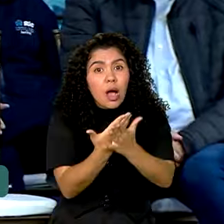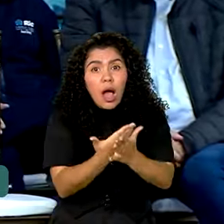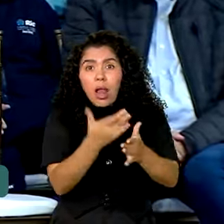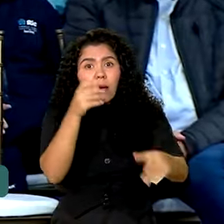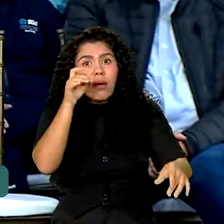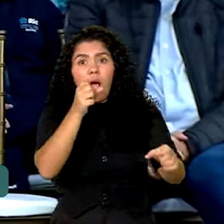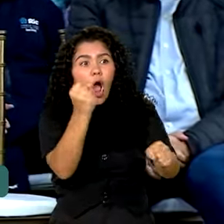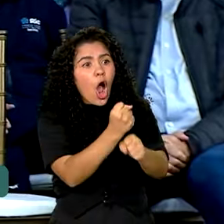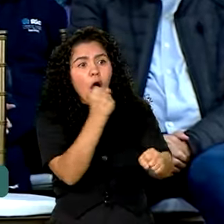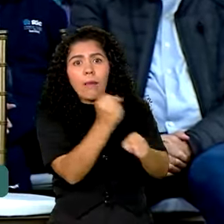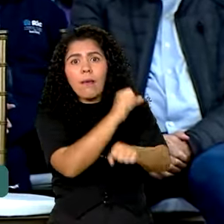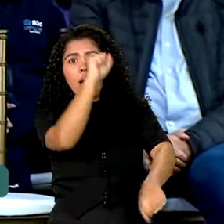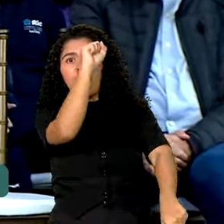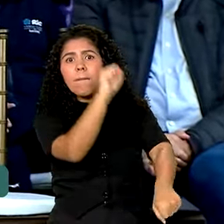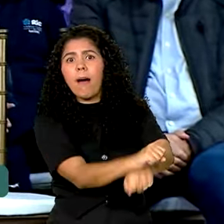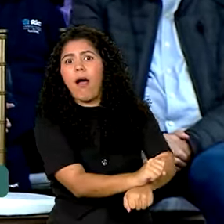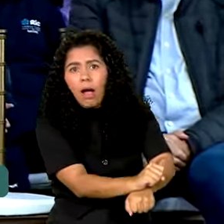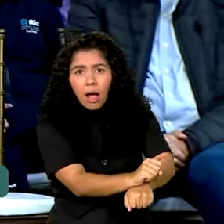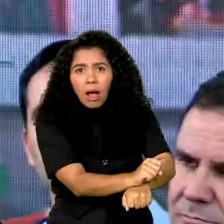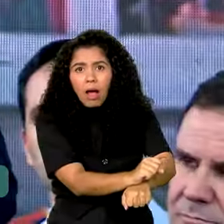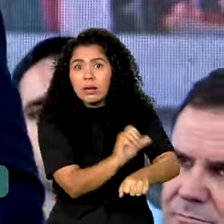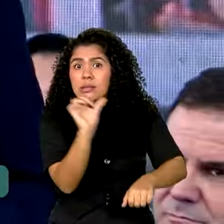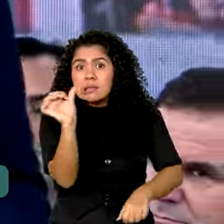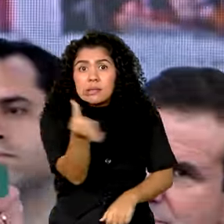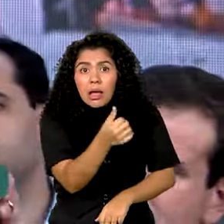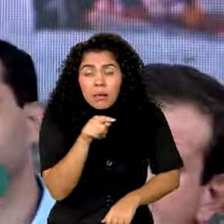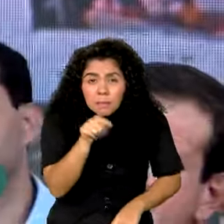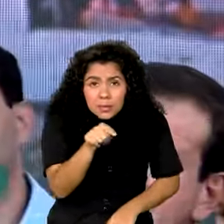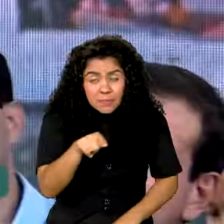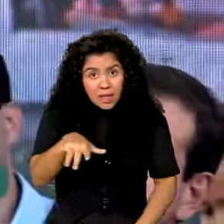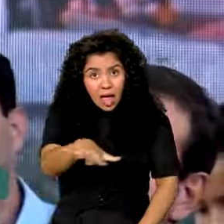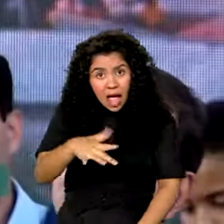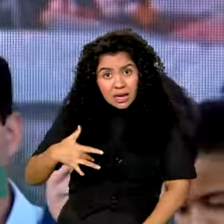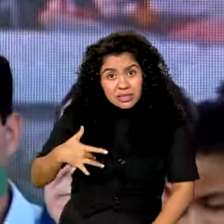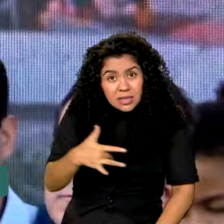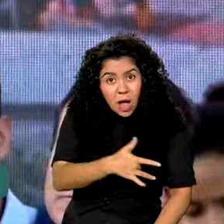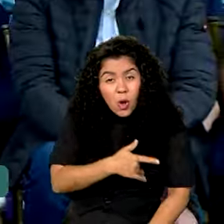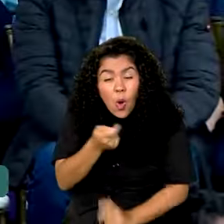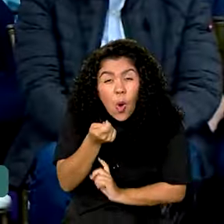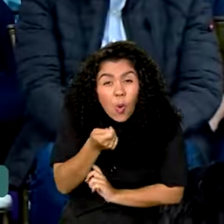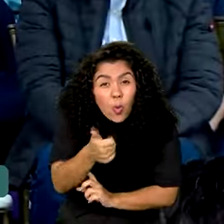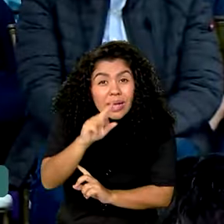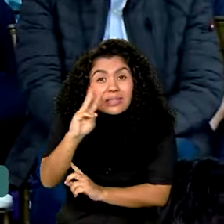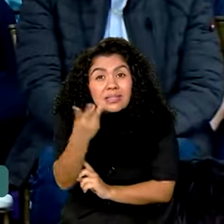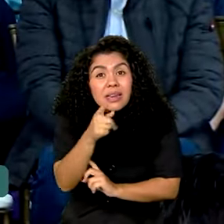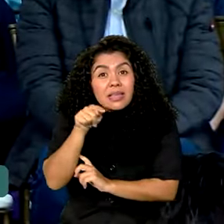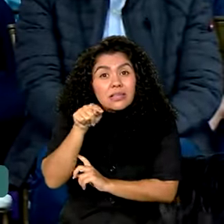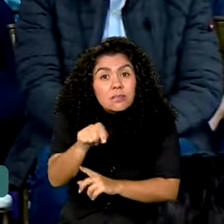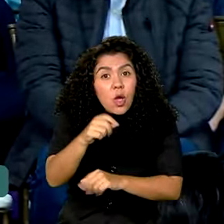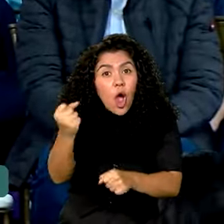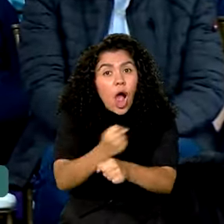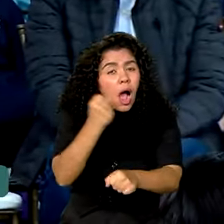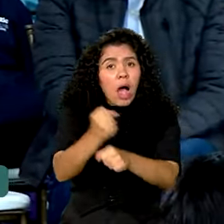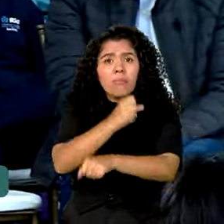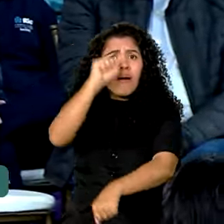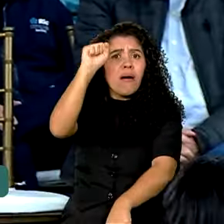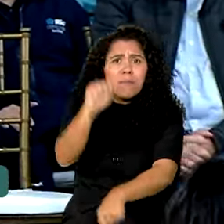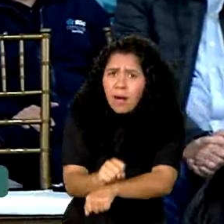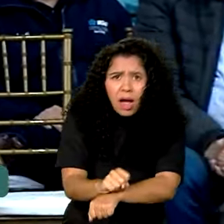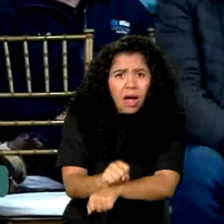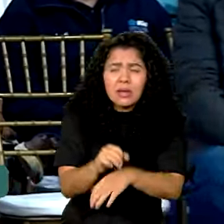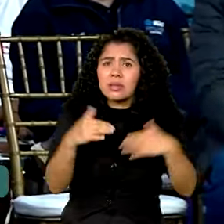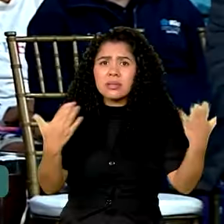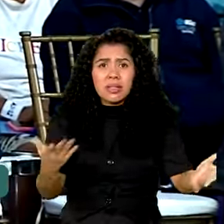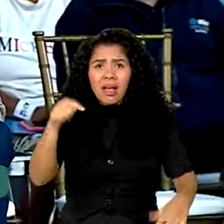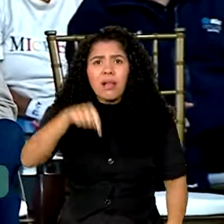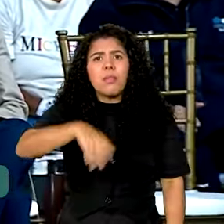país. 6 mil. Na saúde, quase que 3 mil obras paralisadas. Ou seja, esse país